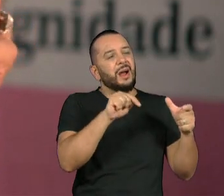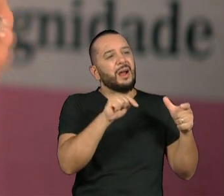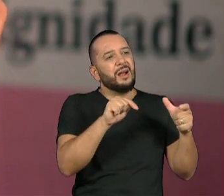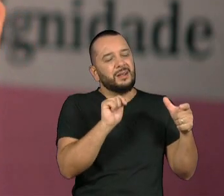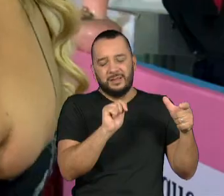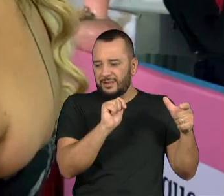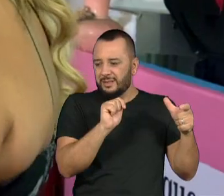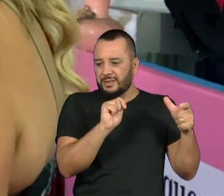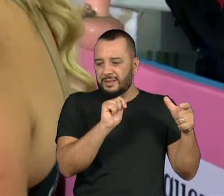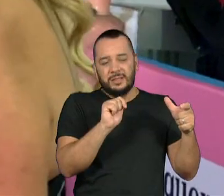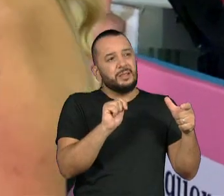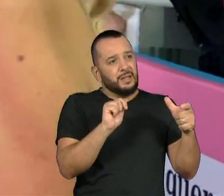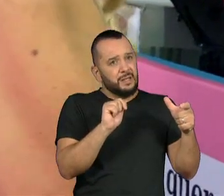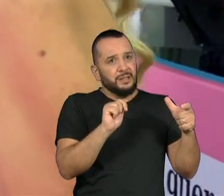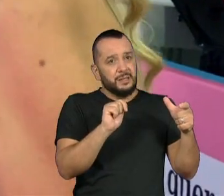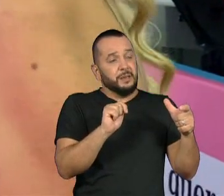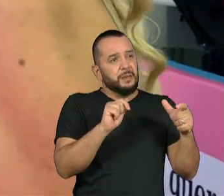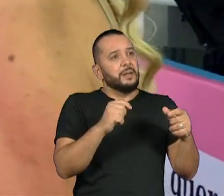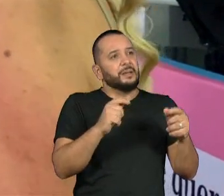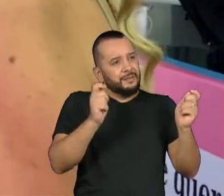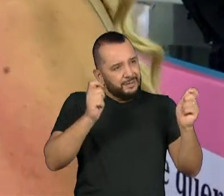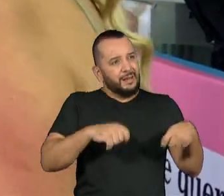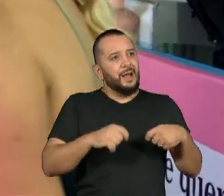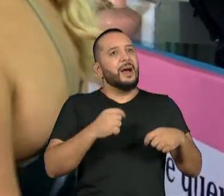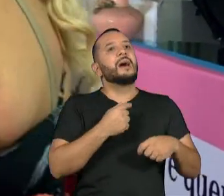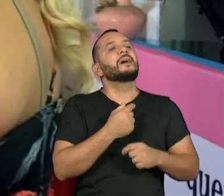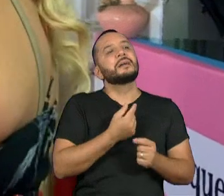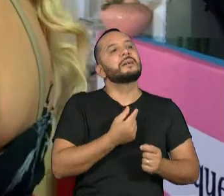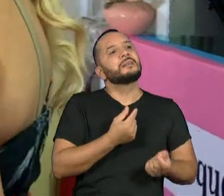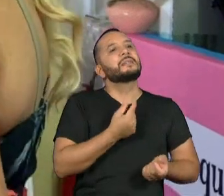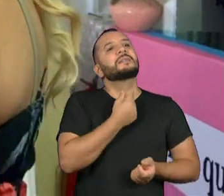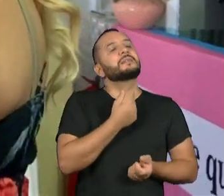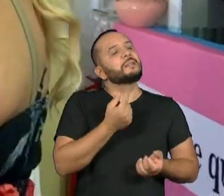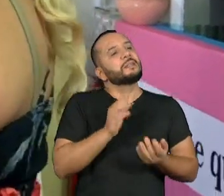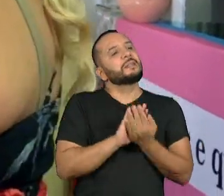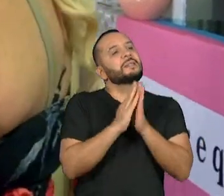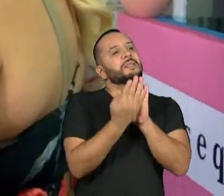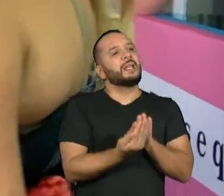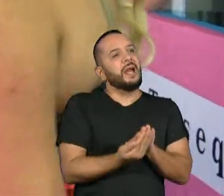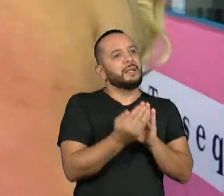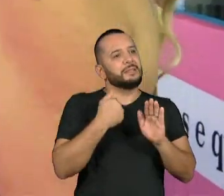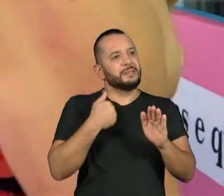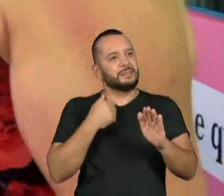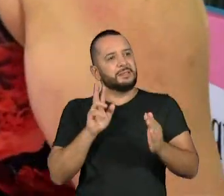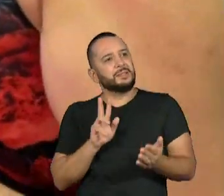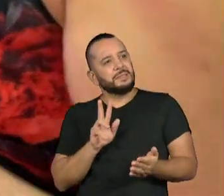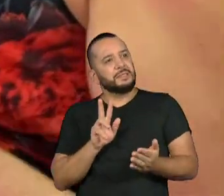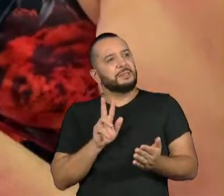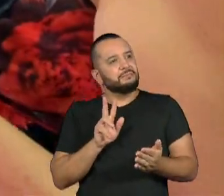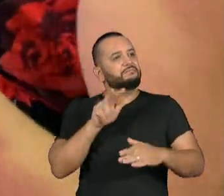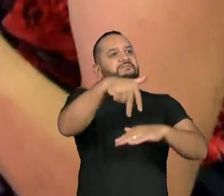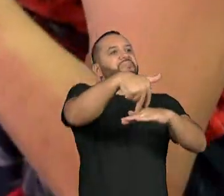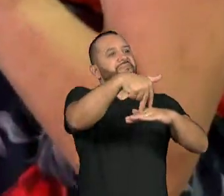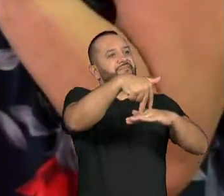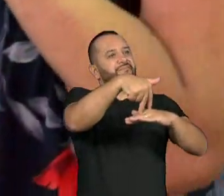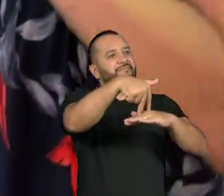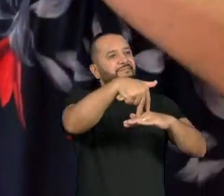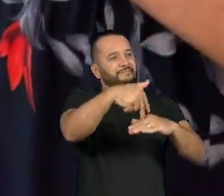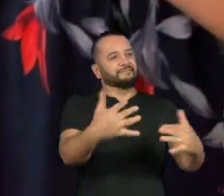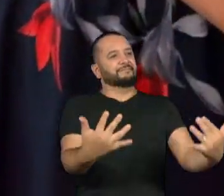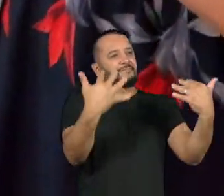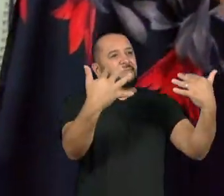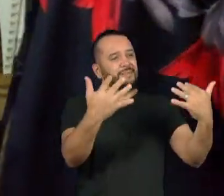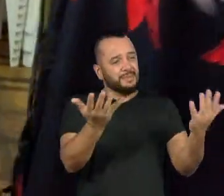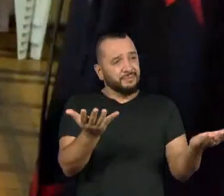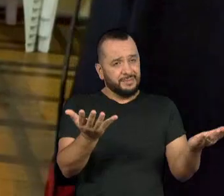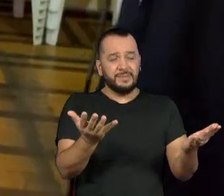mas trazemos o protagonismo para pessoas trans devido ao quadro que se apresenta. Então, daí,